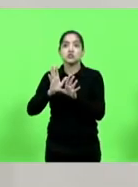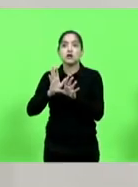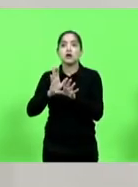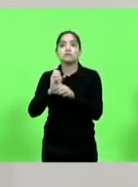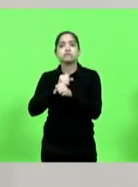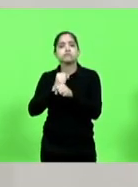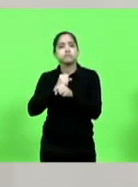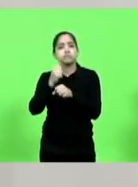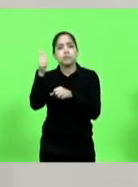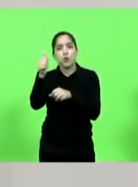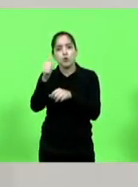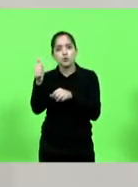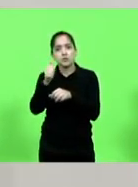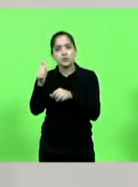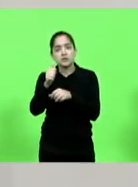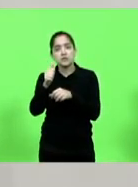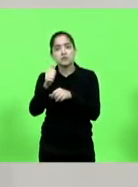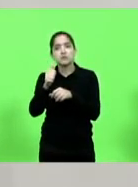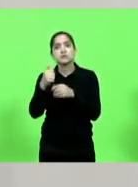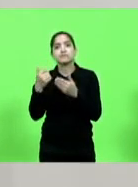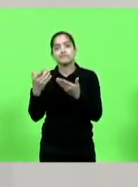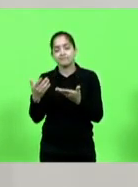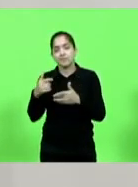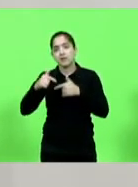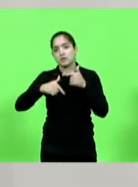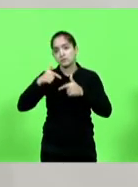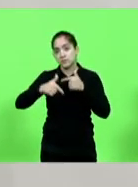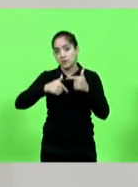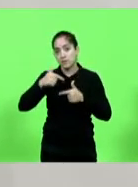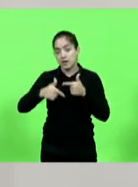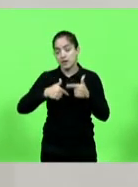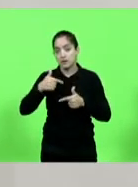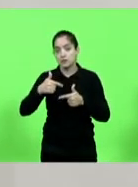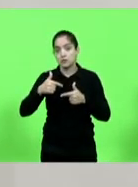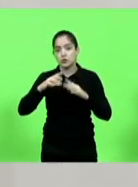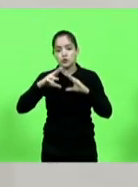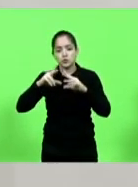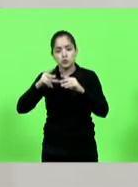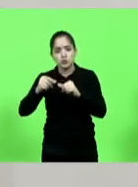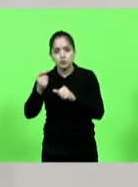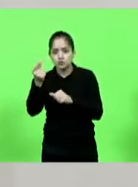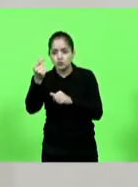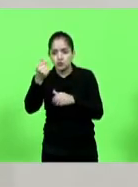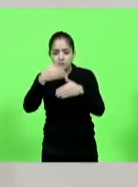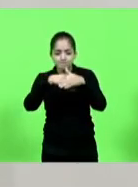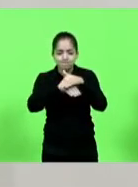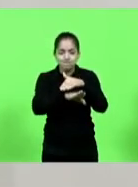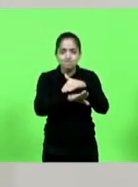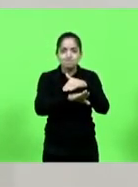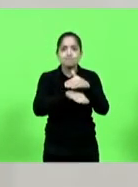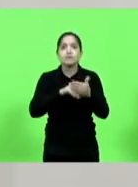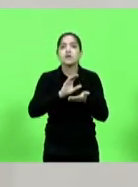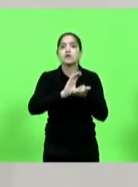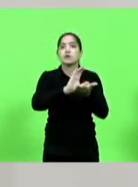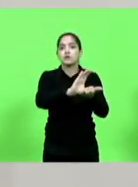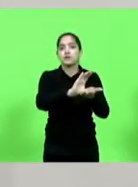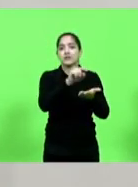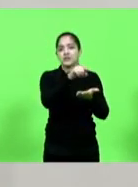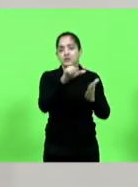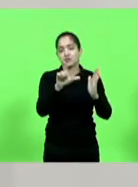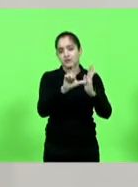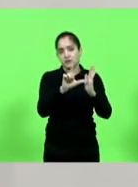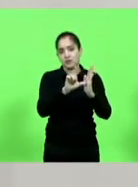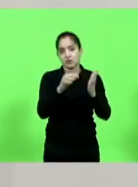era o emprego que eu tinha. E toda a minha economia foi colocada naquela pequena loja e hoje